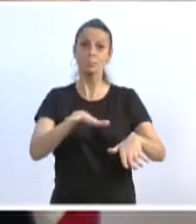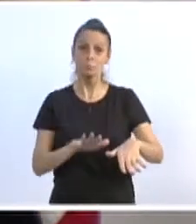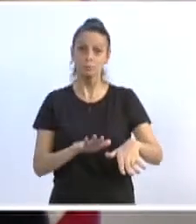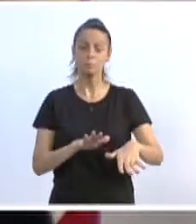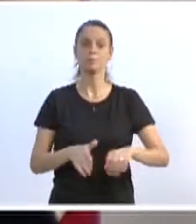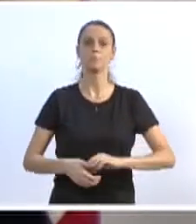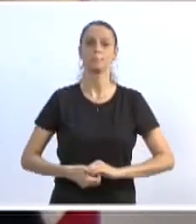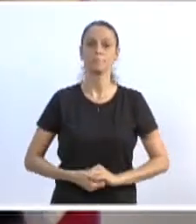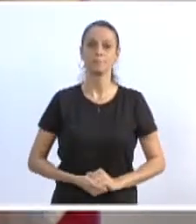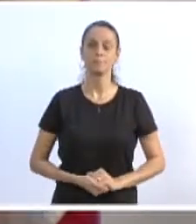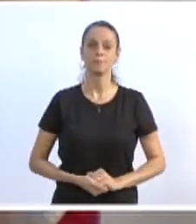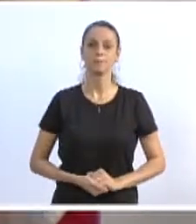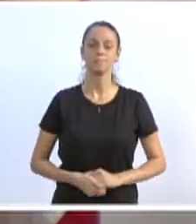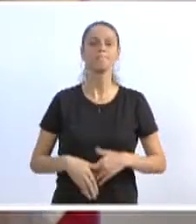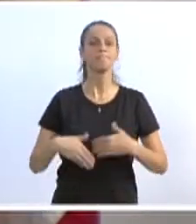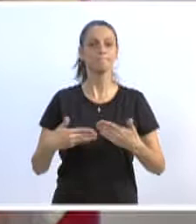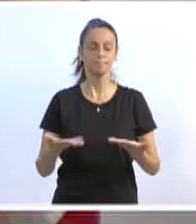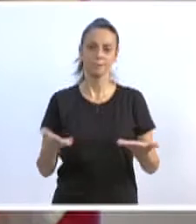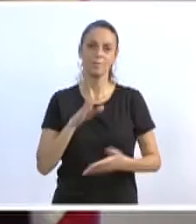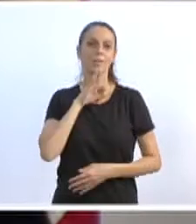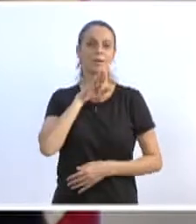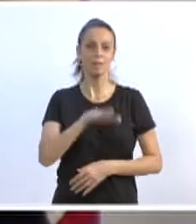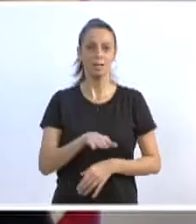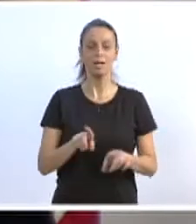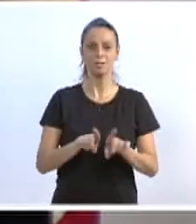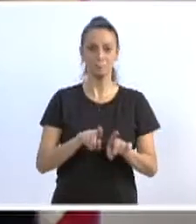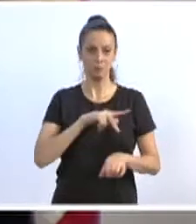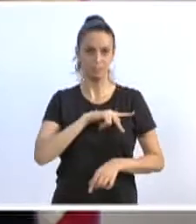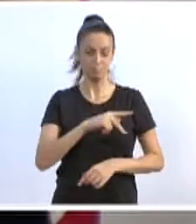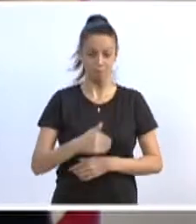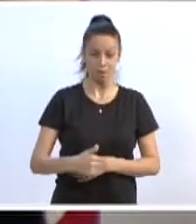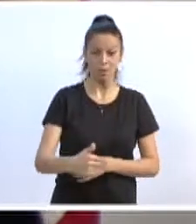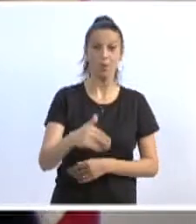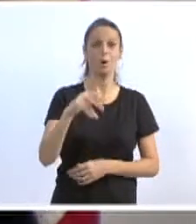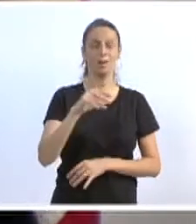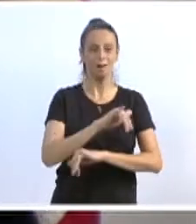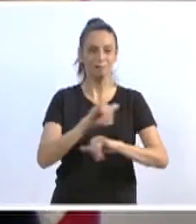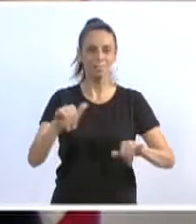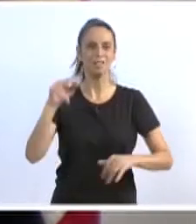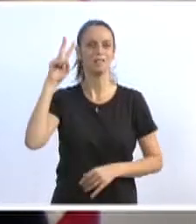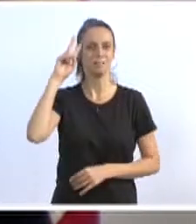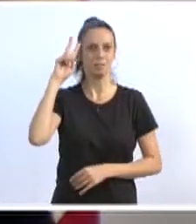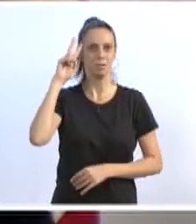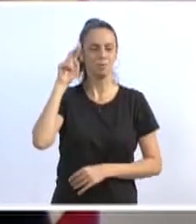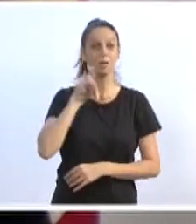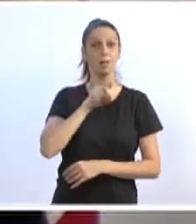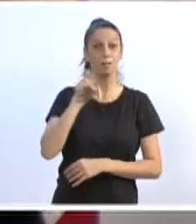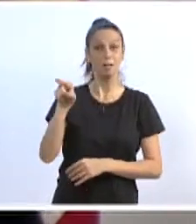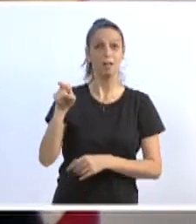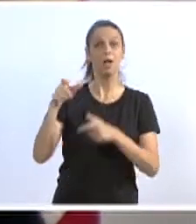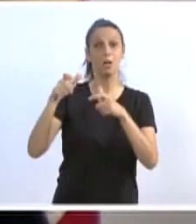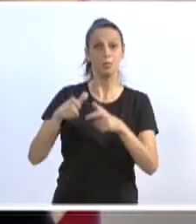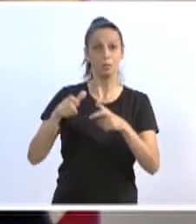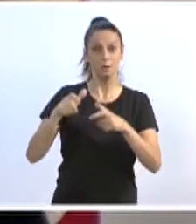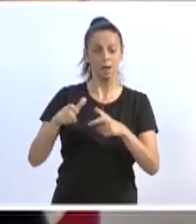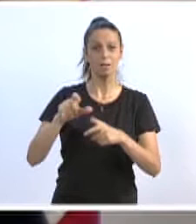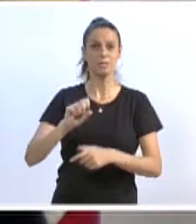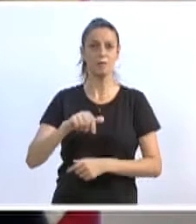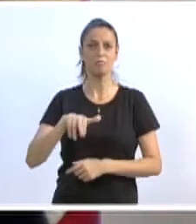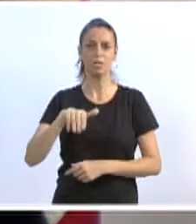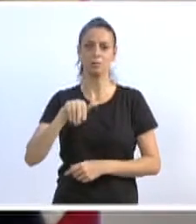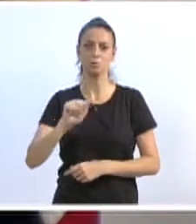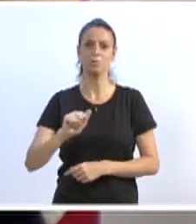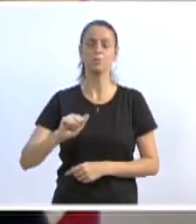físicas. Dando sequência da tarde de hoje, Sr. Presidente, segunda-feira acontecerá lá no Borstalio do Sr. Salvador a segunda